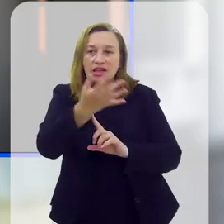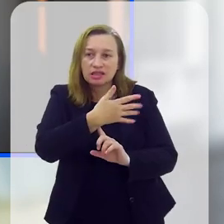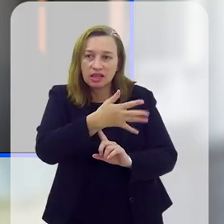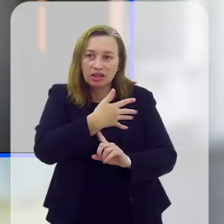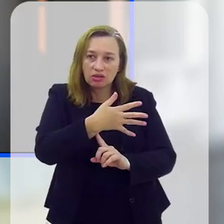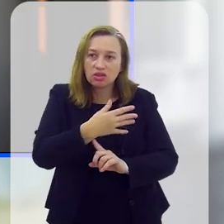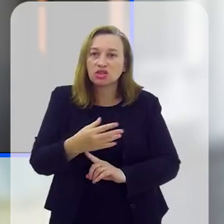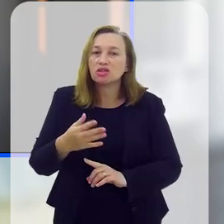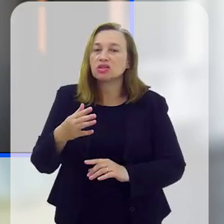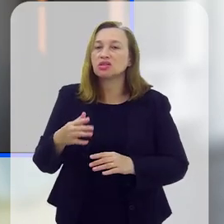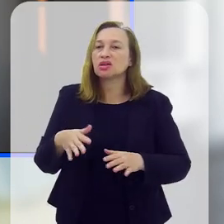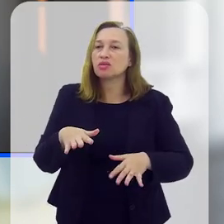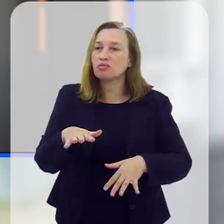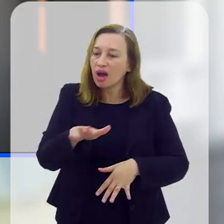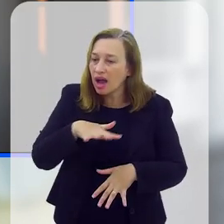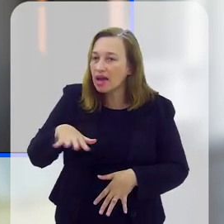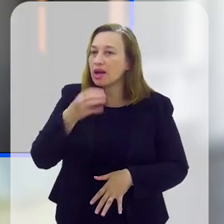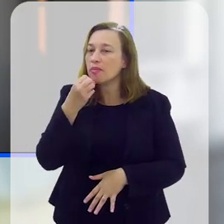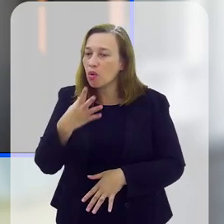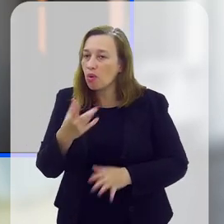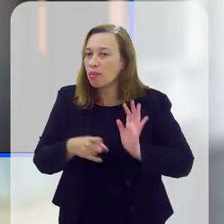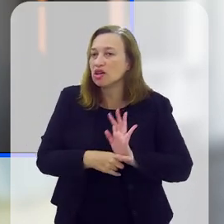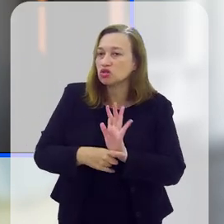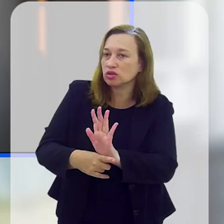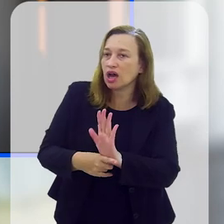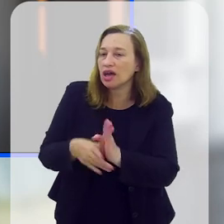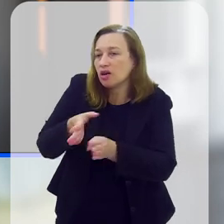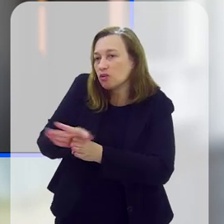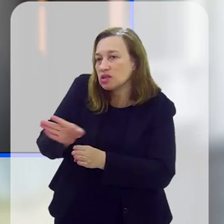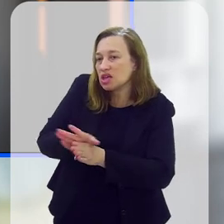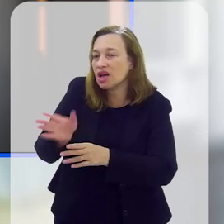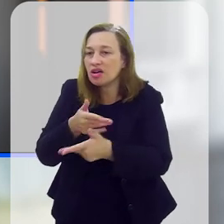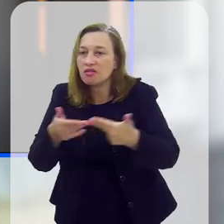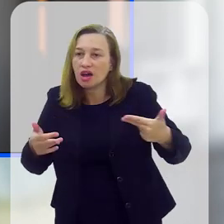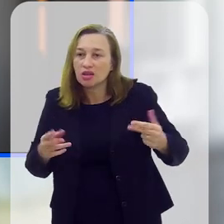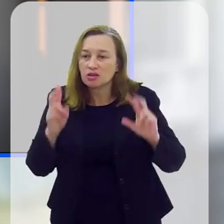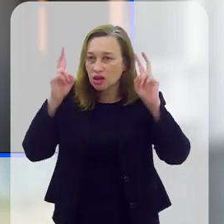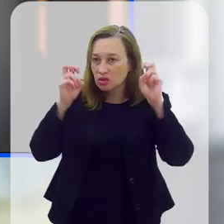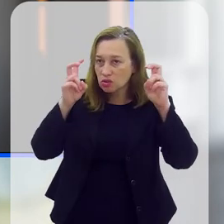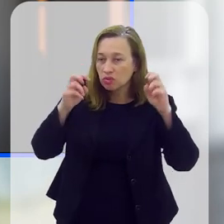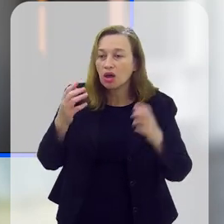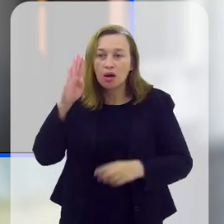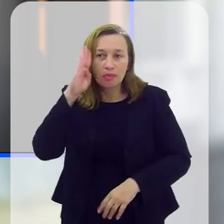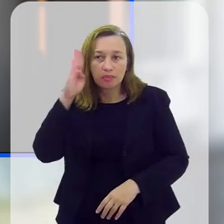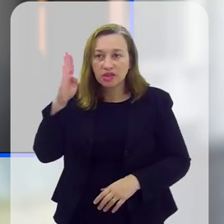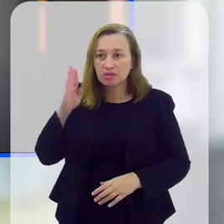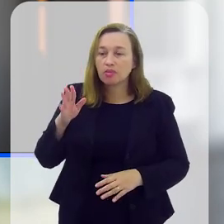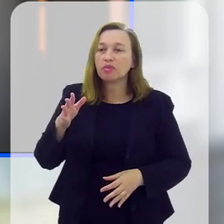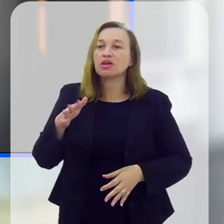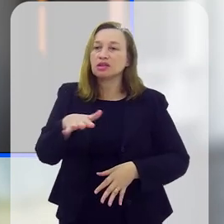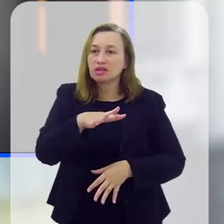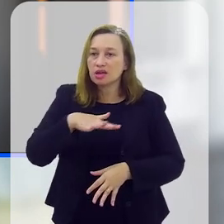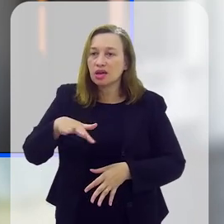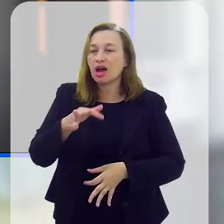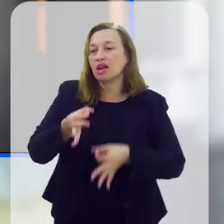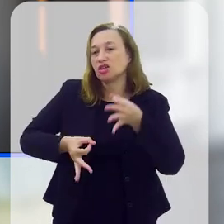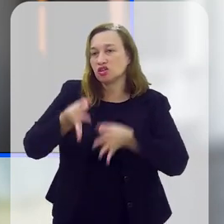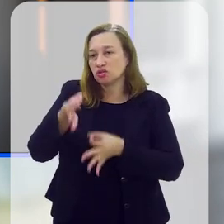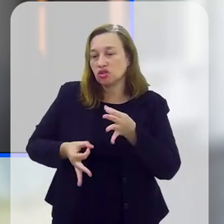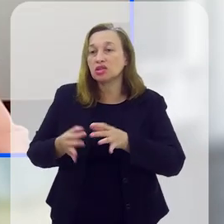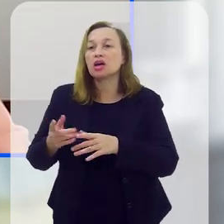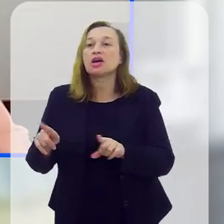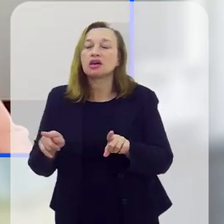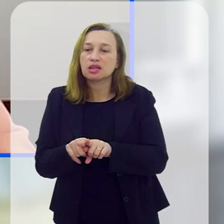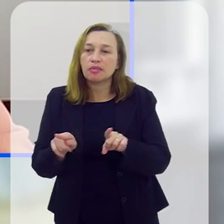para destacar mais uma vez que a tecnologia também tem o lado bom, né? Ela também vem para ajudar e auxiliar em muitos casos, principalmente aí o poder